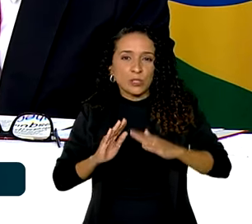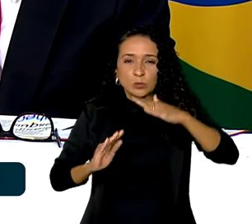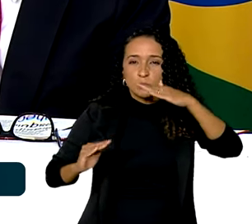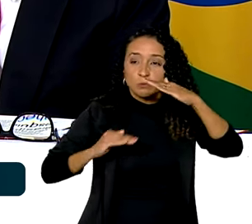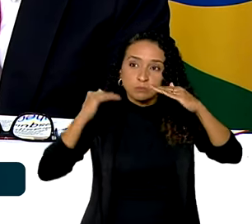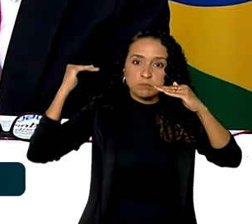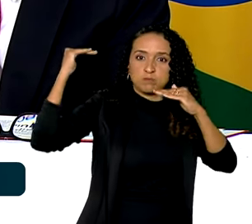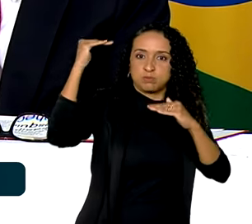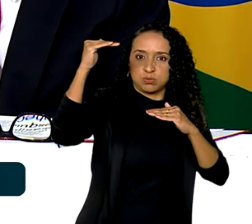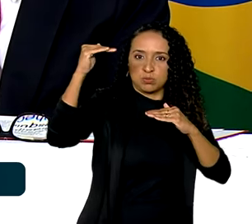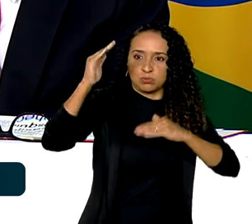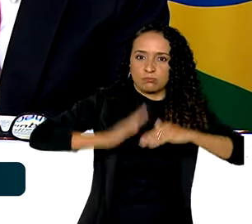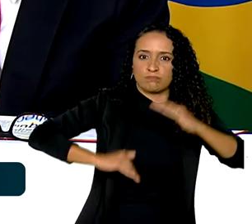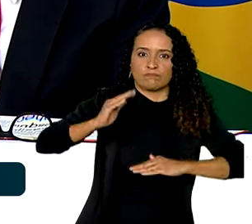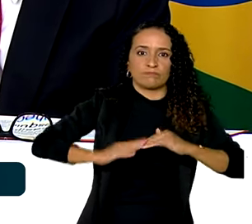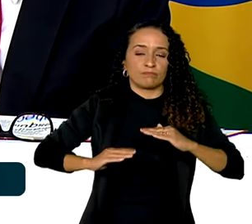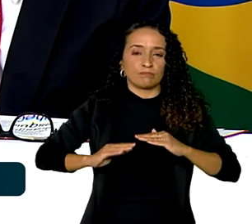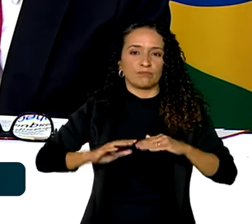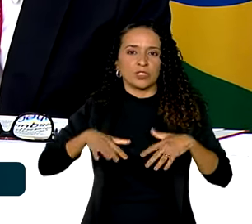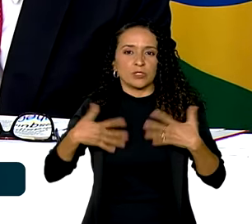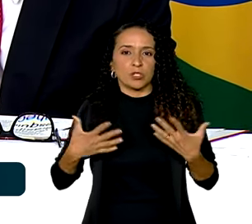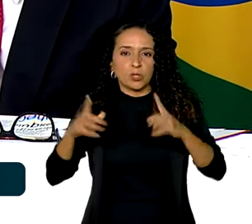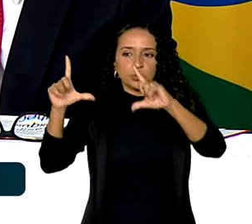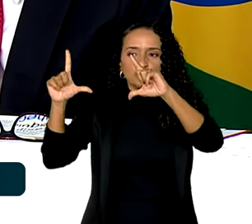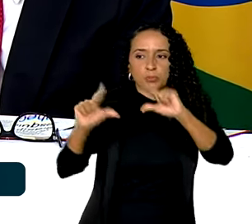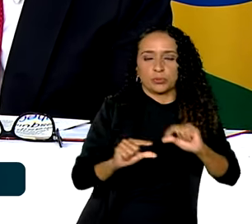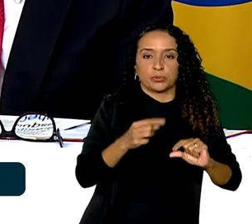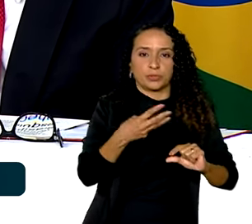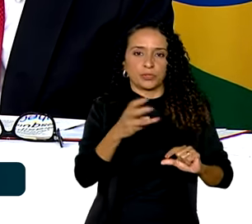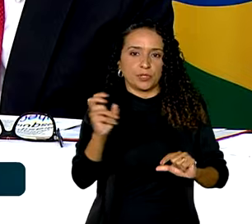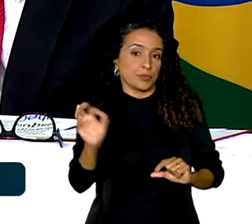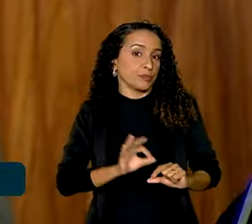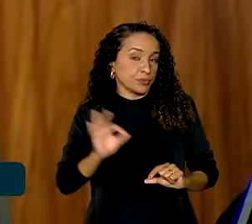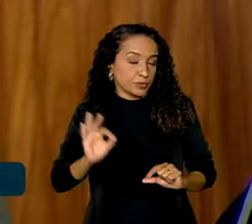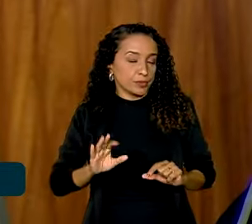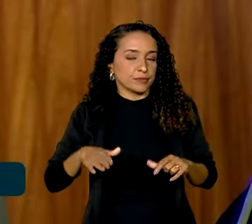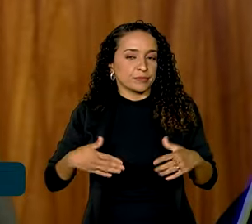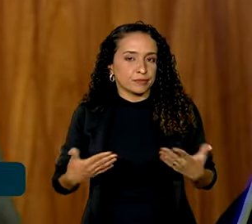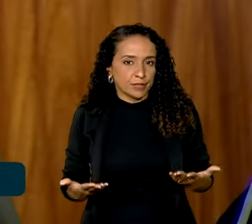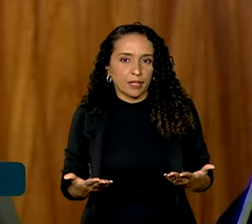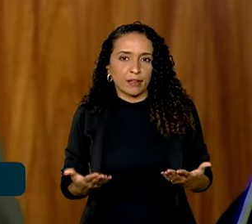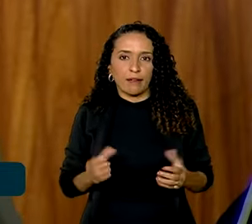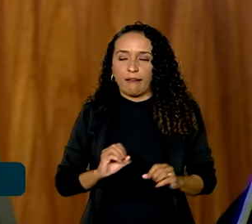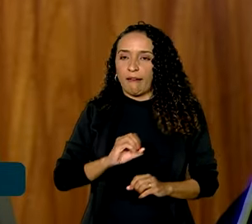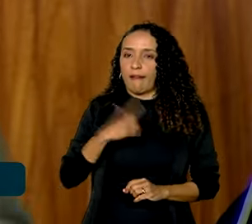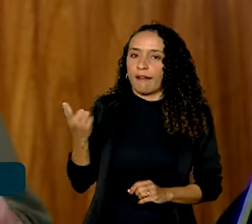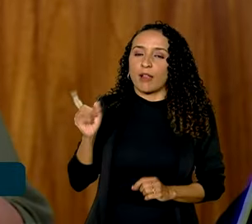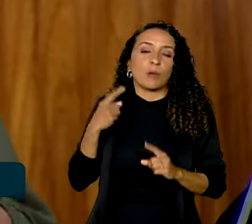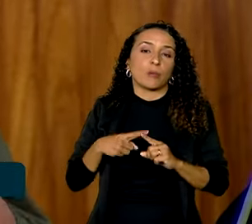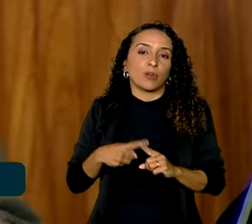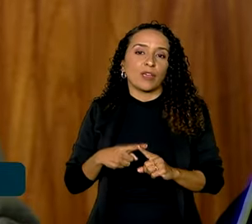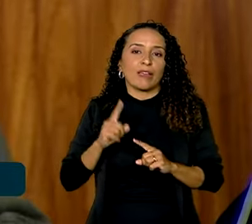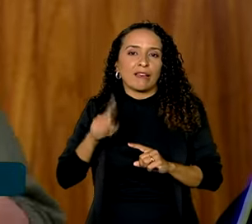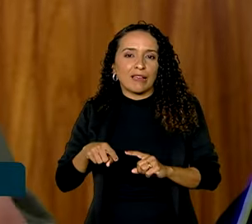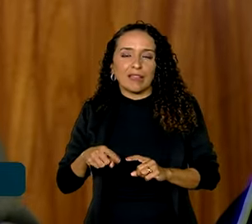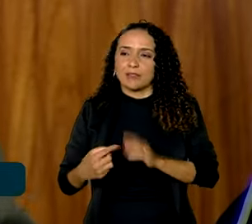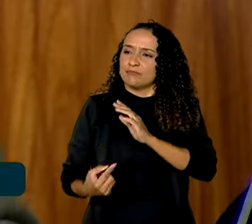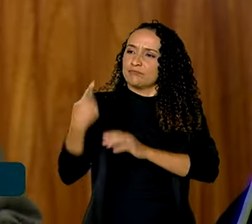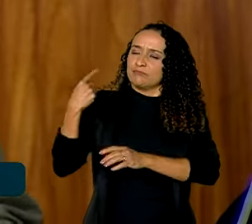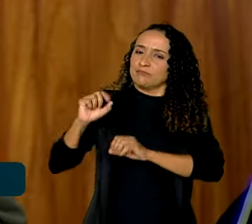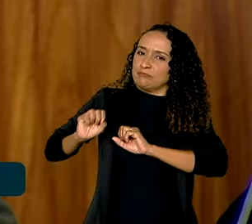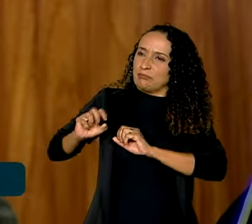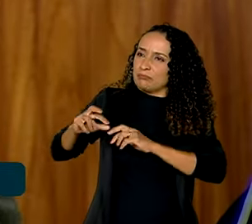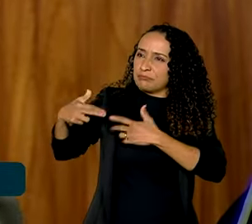carreira a gente se reduz a 35%. Isso, obviamente, é fruto das amarras e